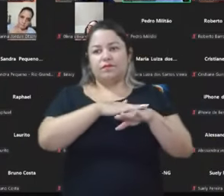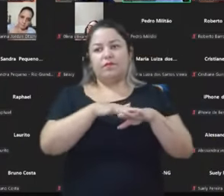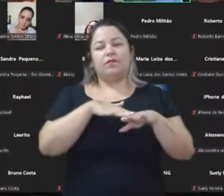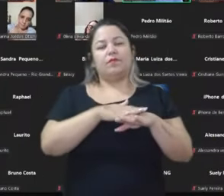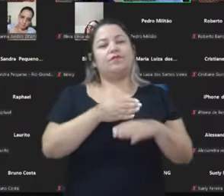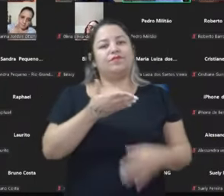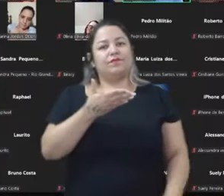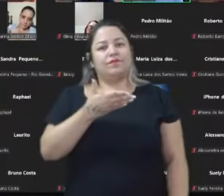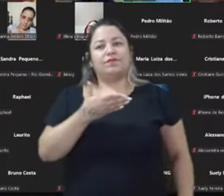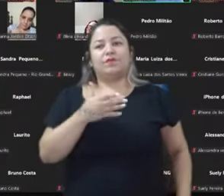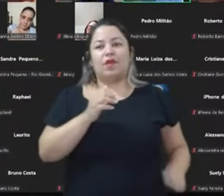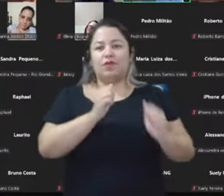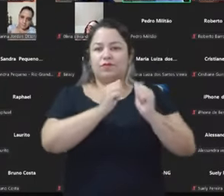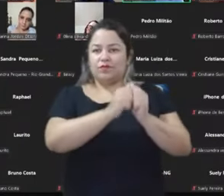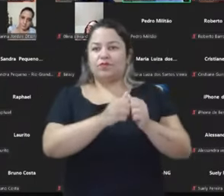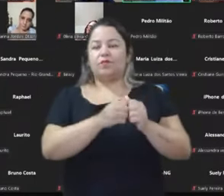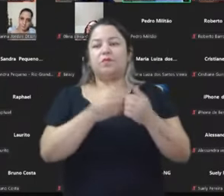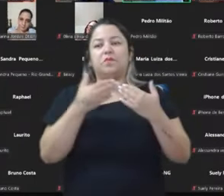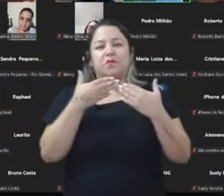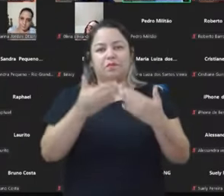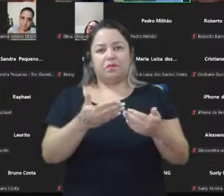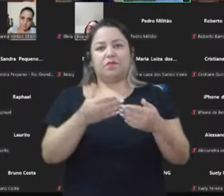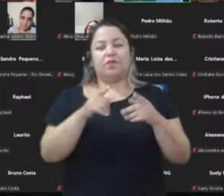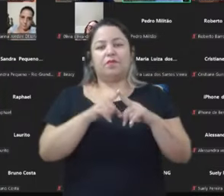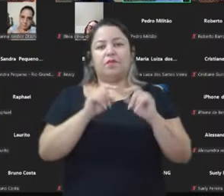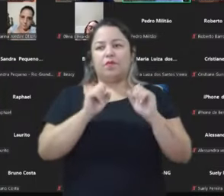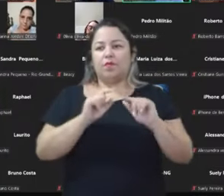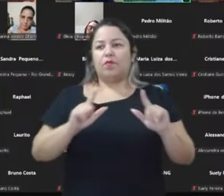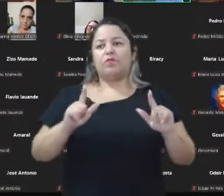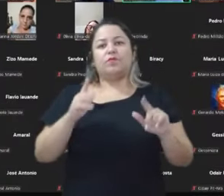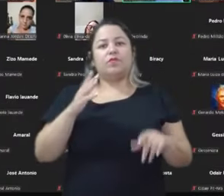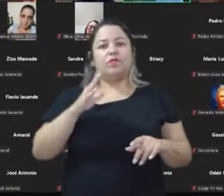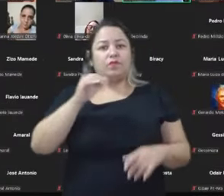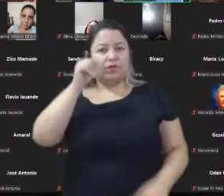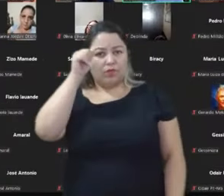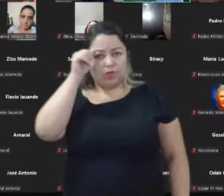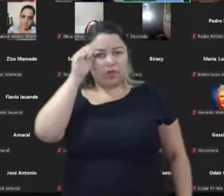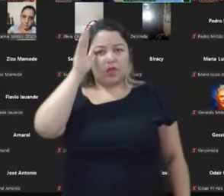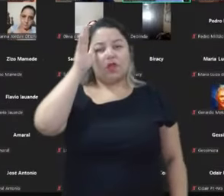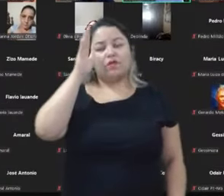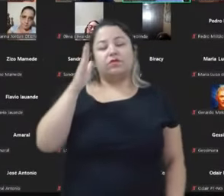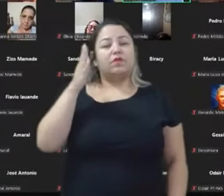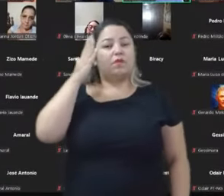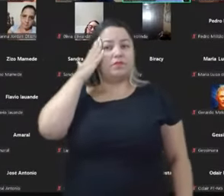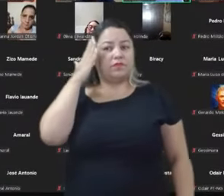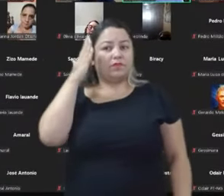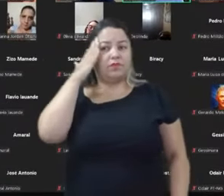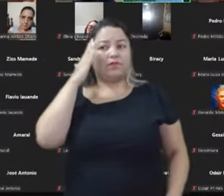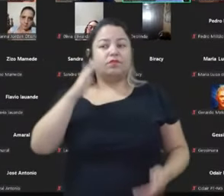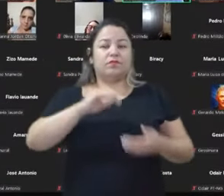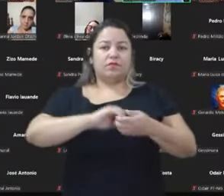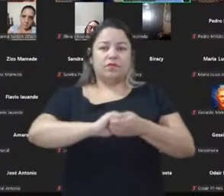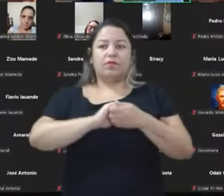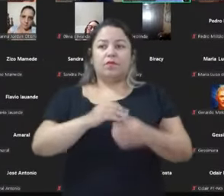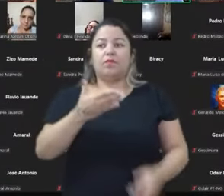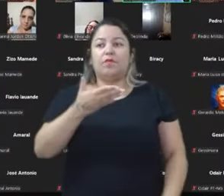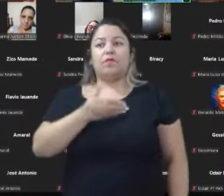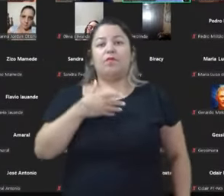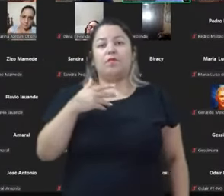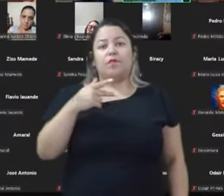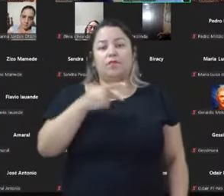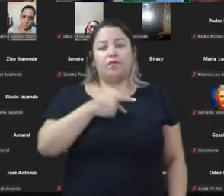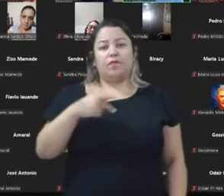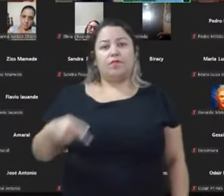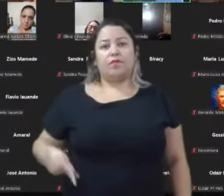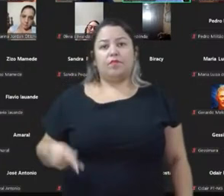acompanhados aí com quem vai fazer as exposições, conhece muito do assunto. Também saudar o companheiro Paulo Okamoto, presidente da